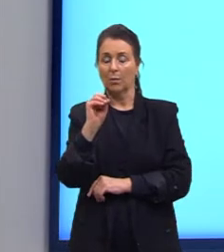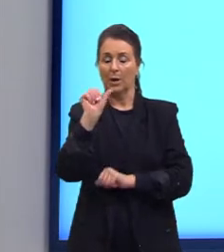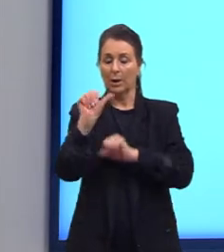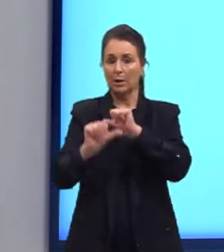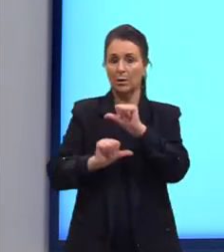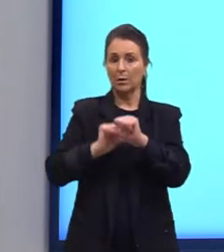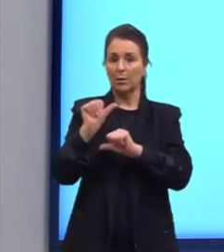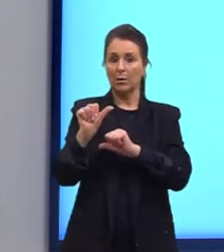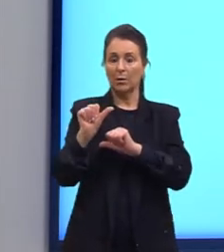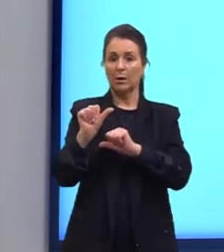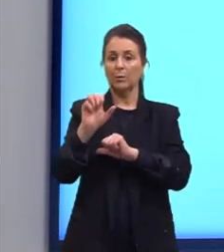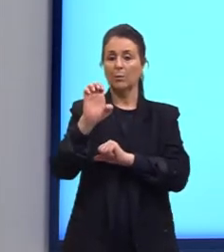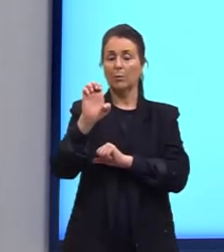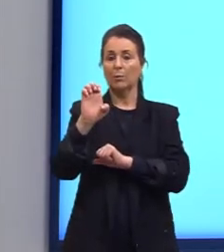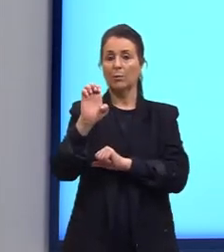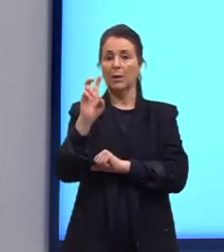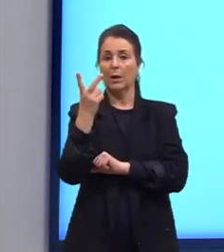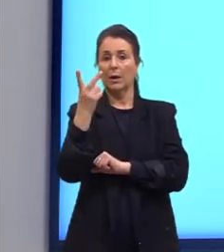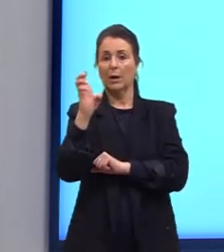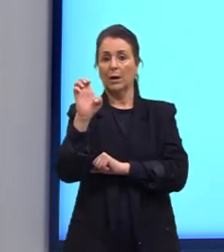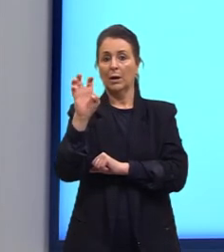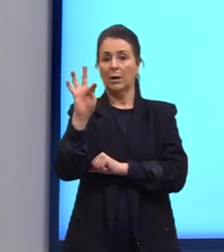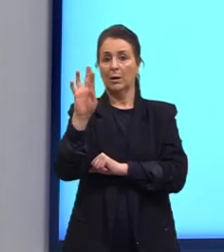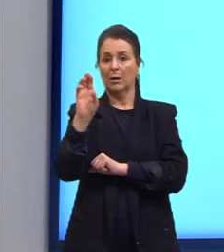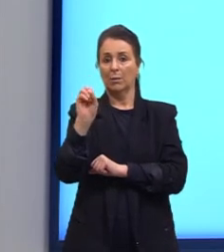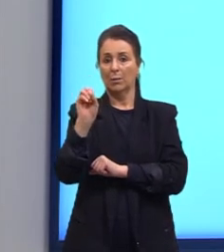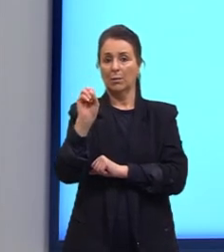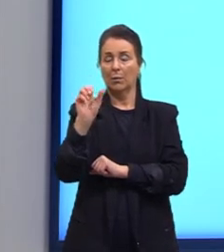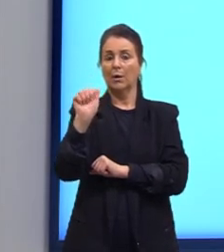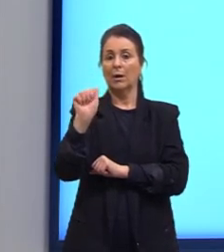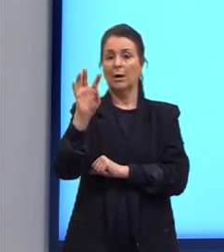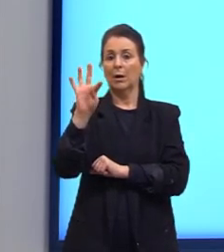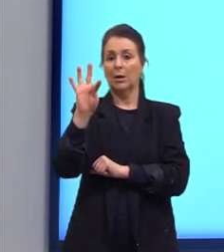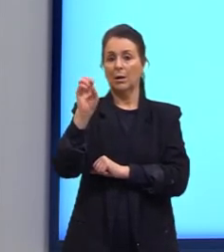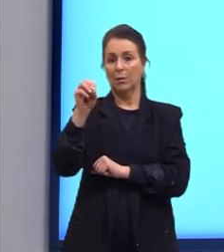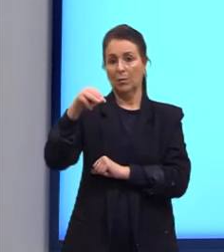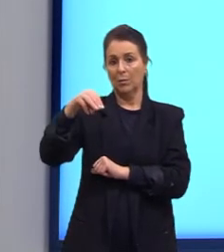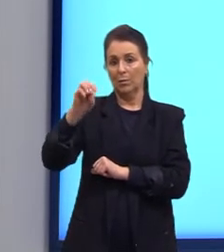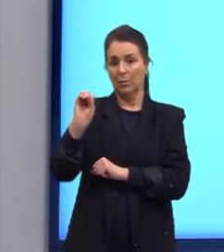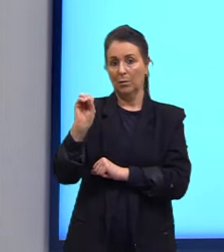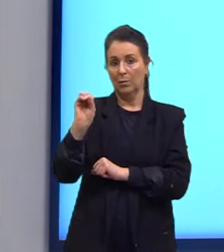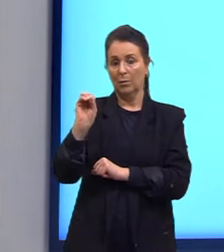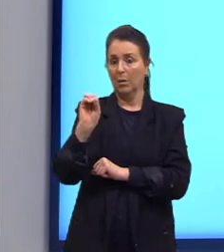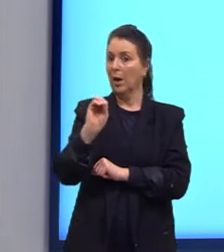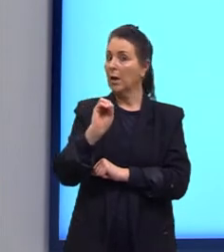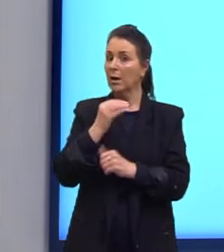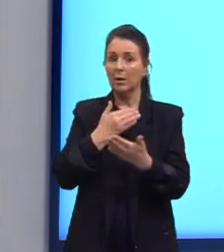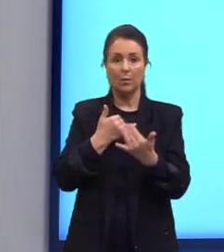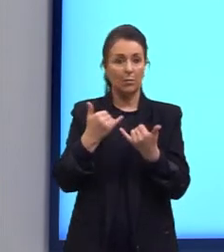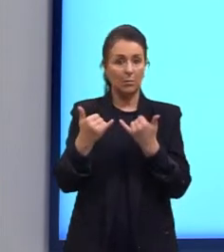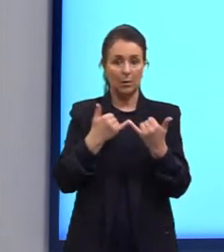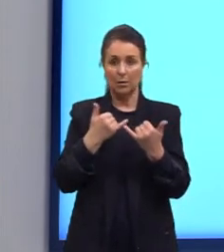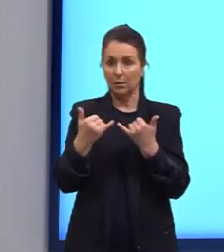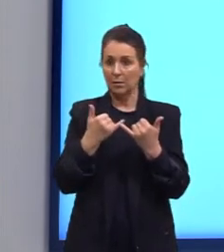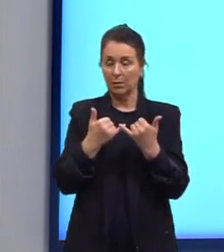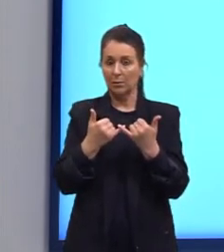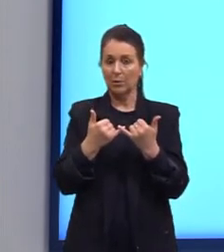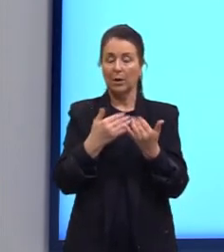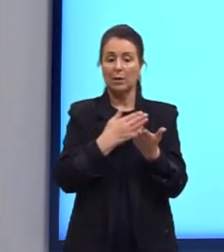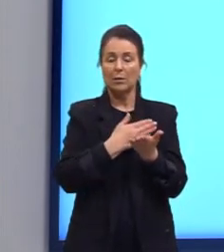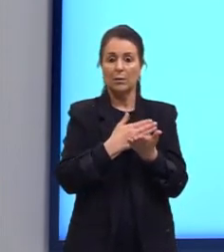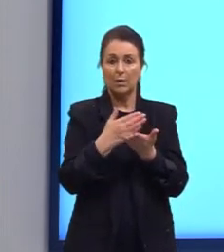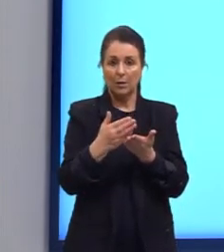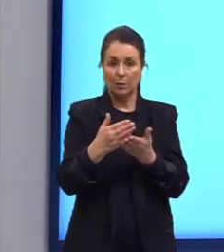posição do heteroátomo. Ela não entra nesses exemplos da posição, porque aí a de posição é só quando é